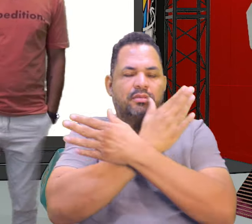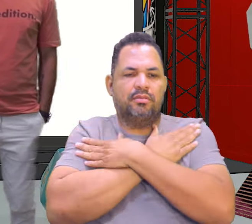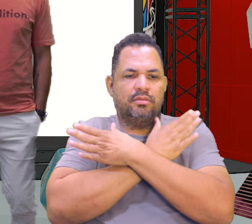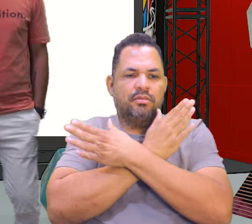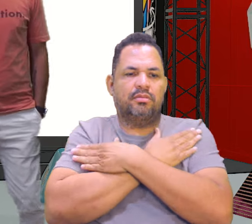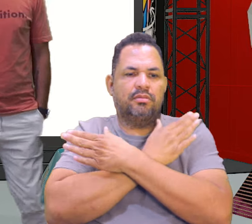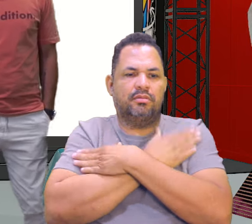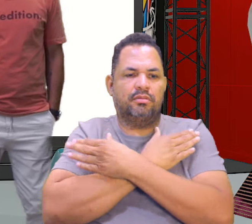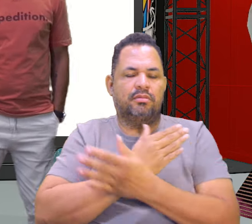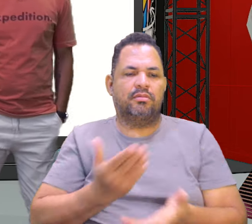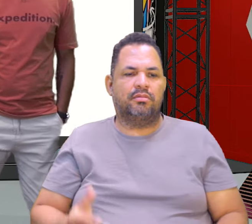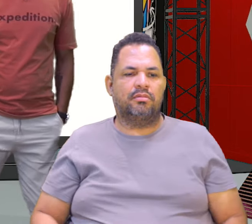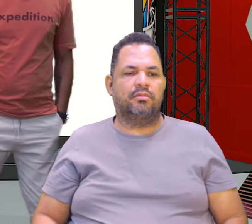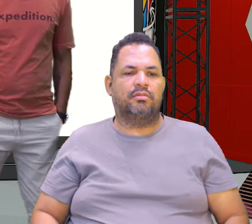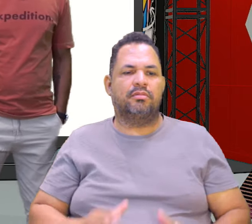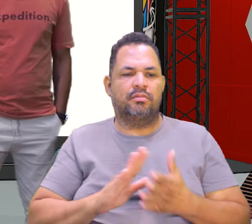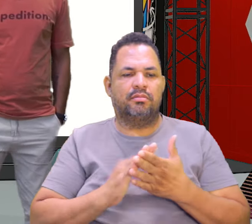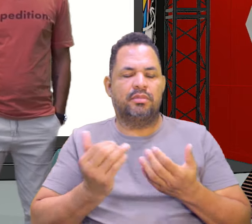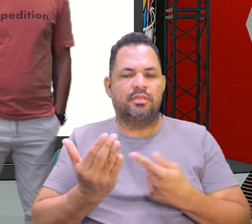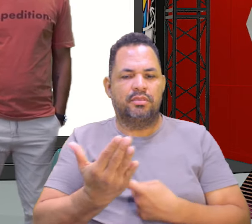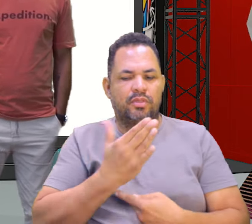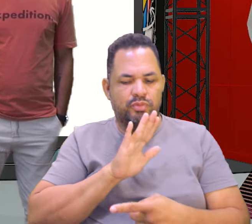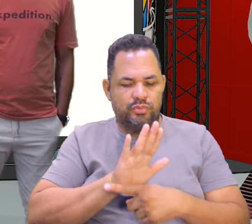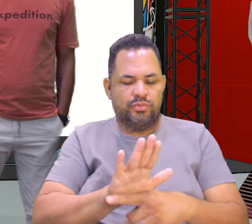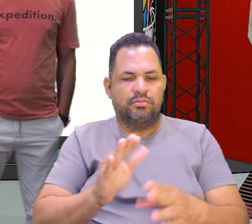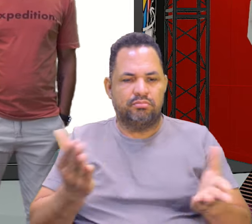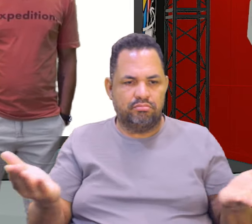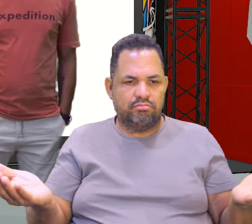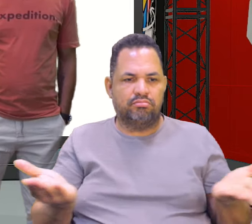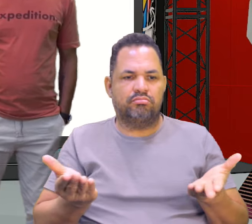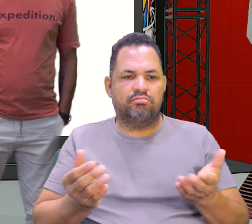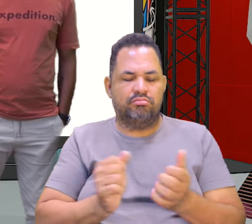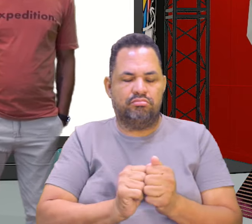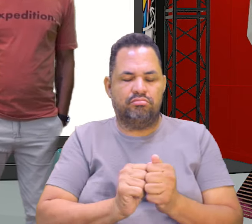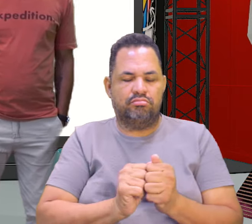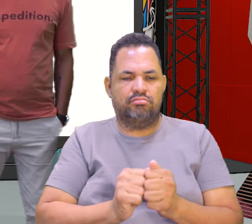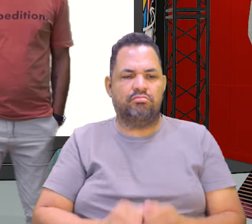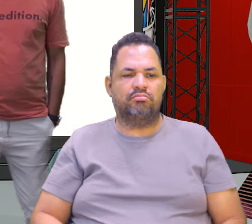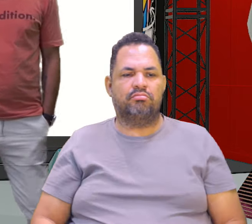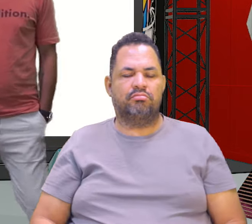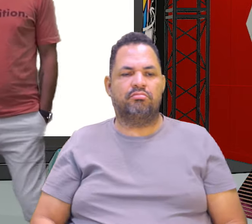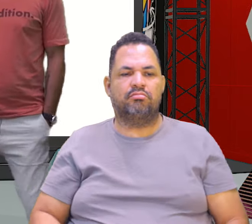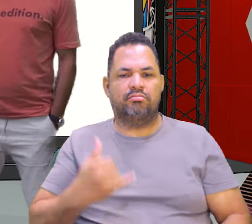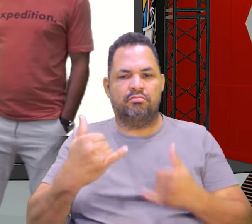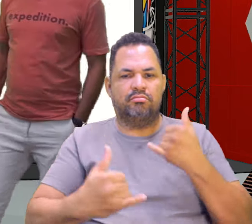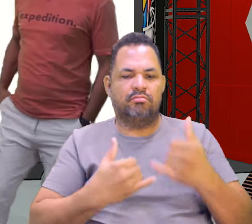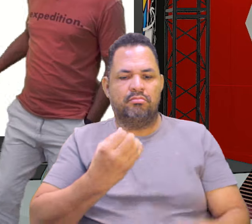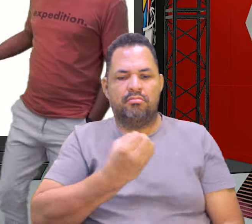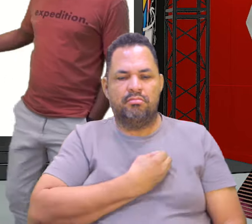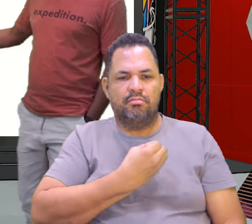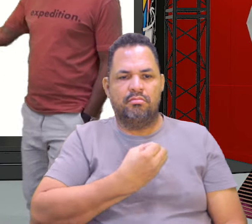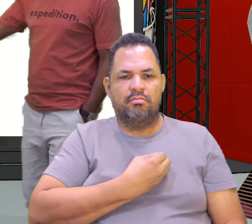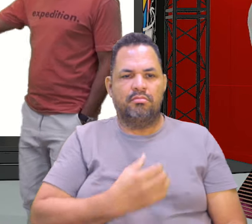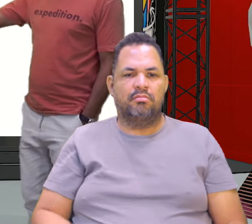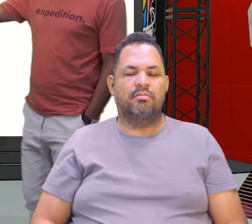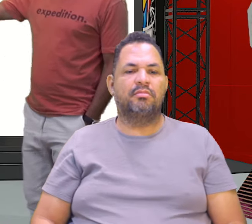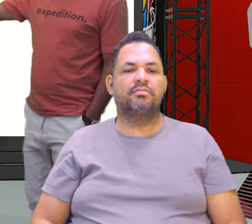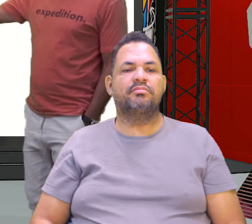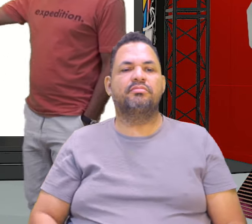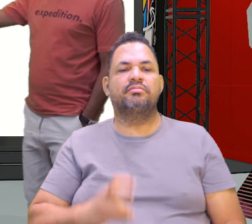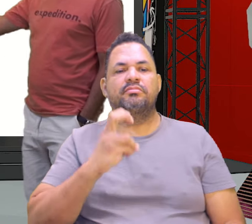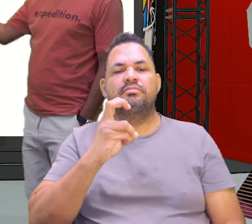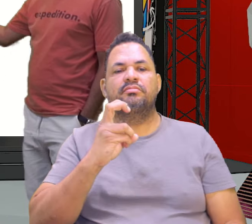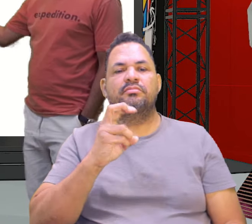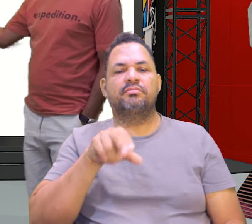grato aí pela parceria e sempre pelo auxílio seu aí conosco, tá bom? Vamos brincando com os números e a pergunta era, cinco